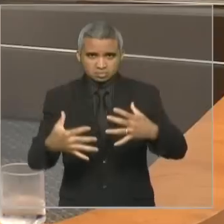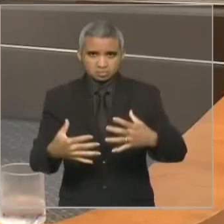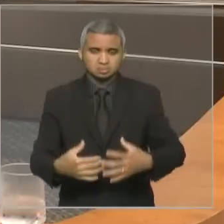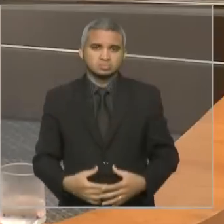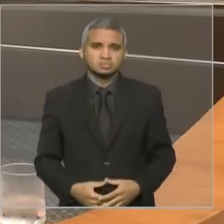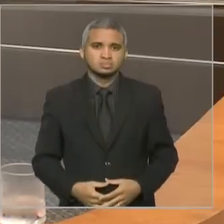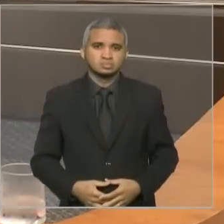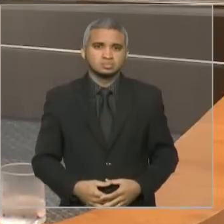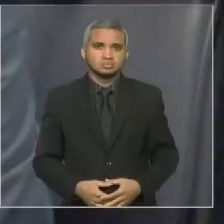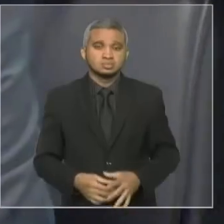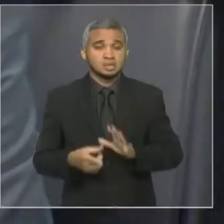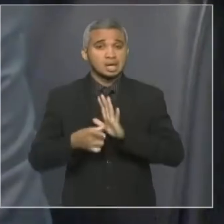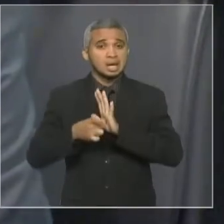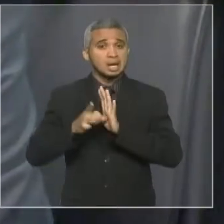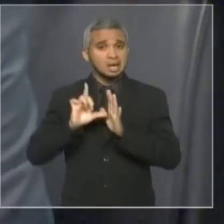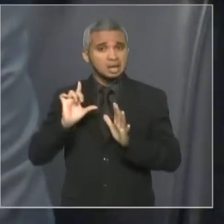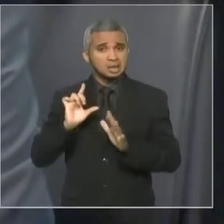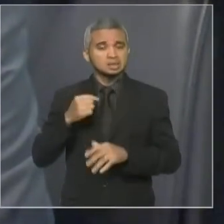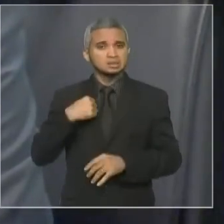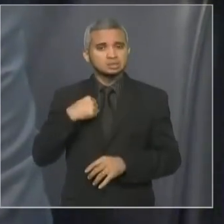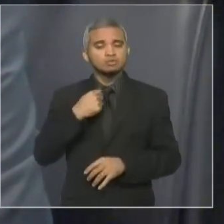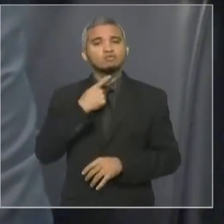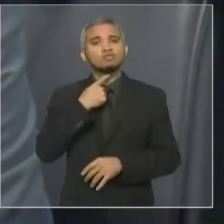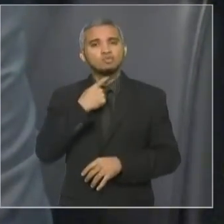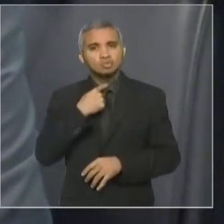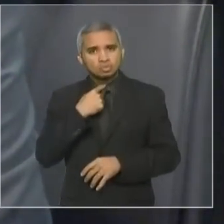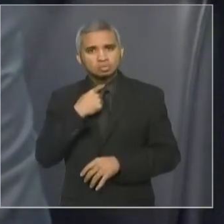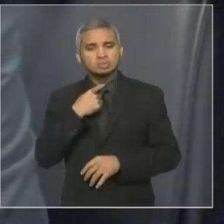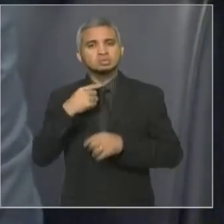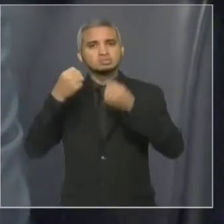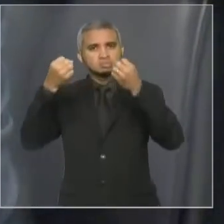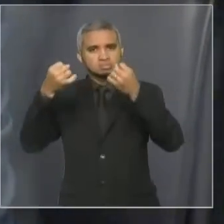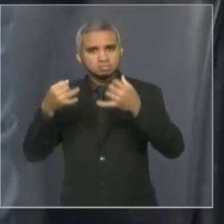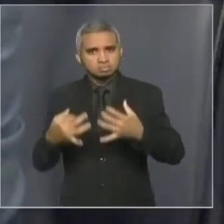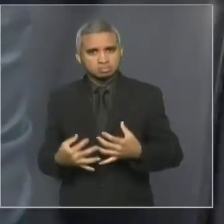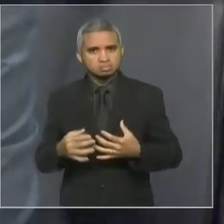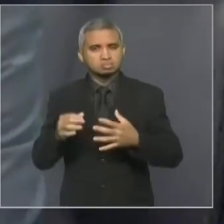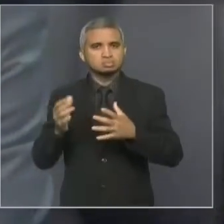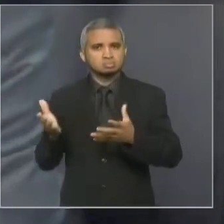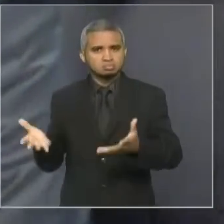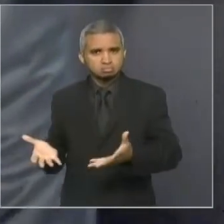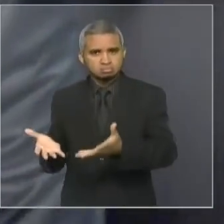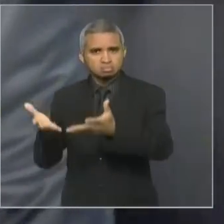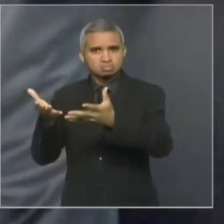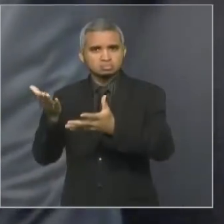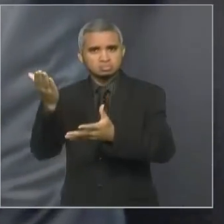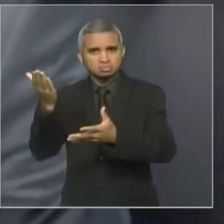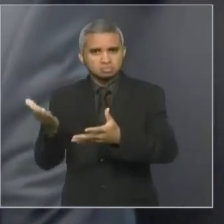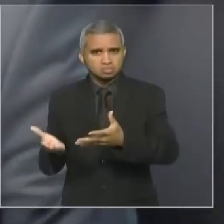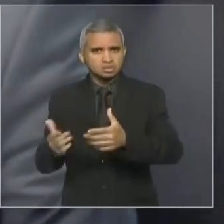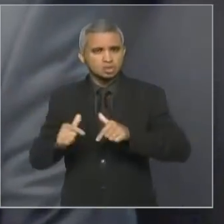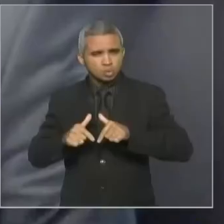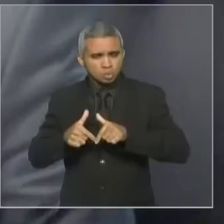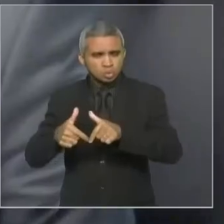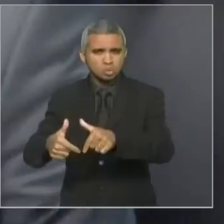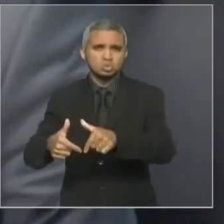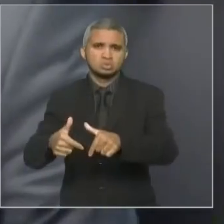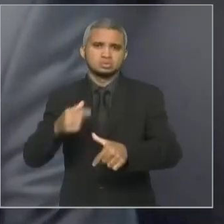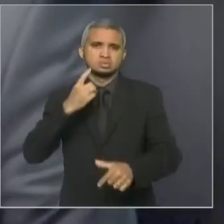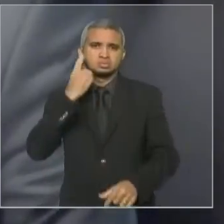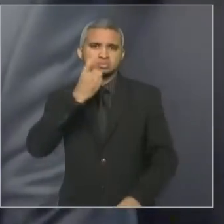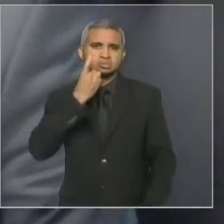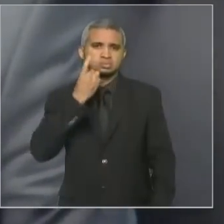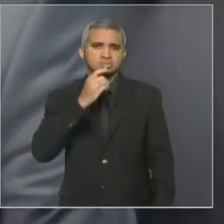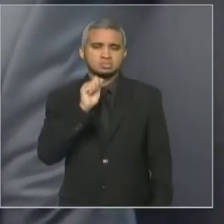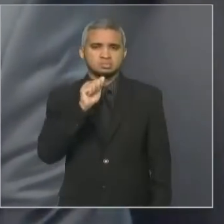queria fazer um pronunciamento em homenagem a esta luta da deputada Andréia. E, em algum momento,